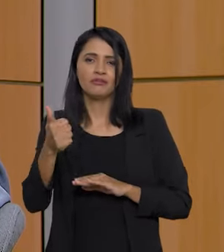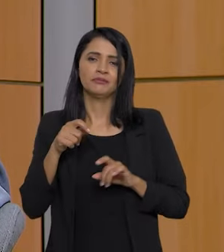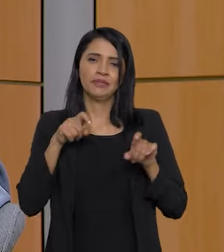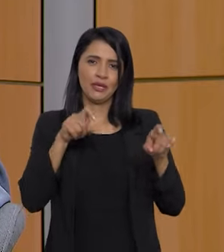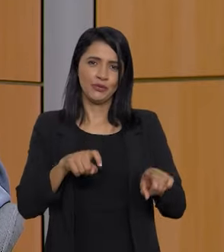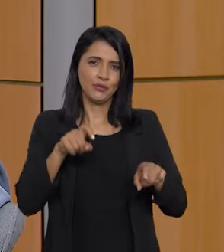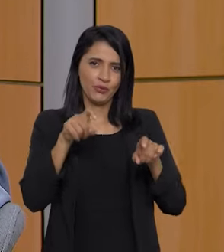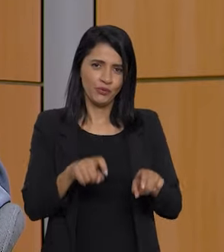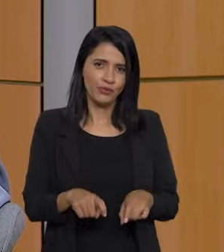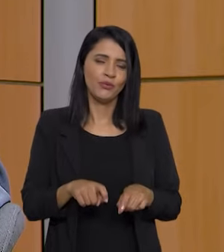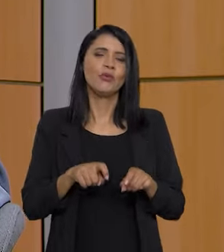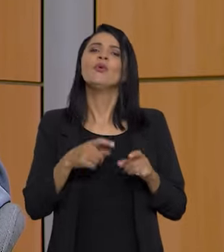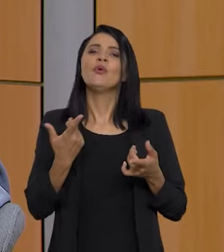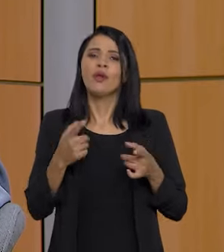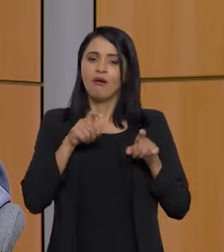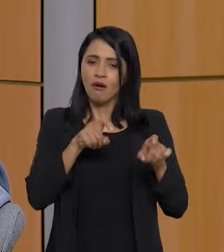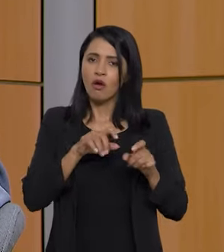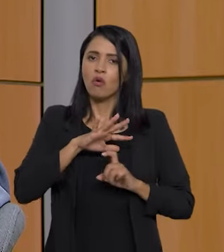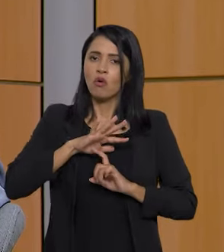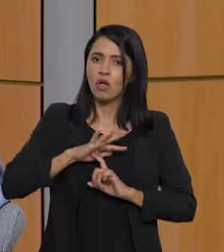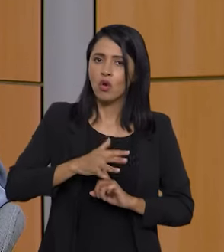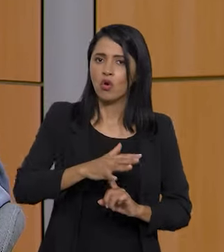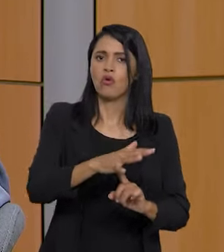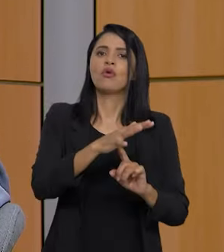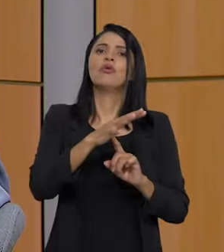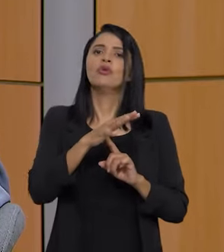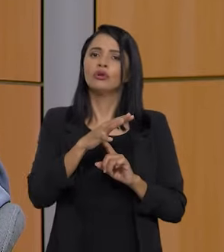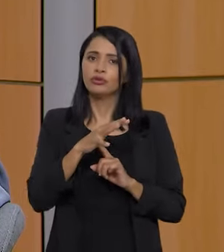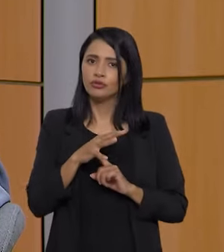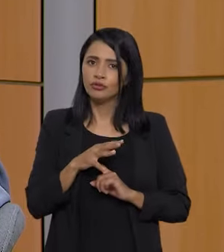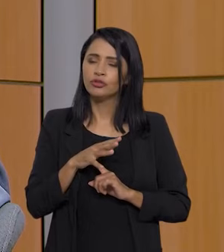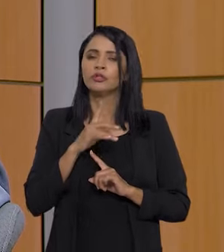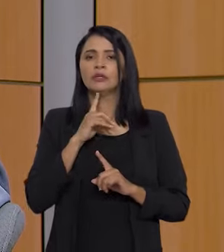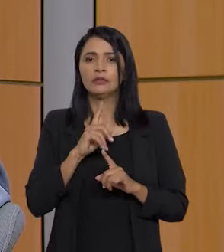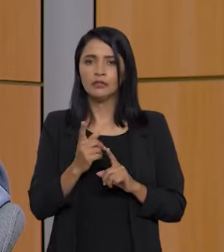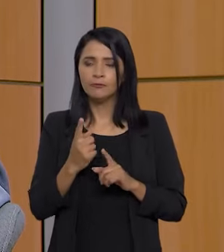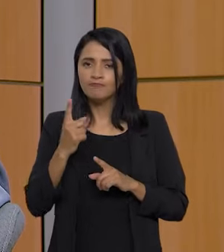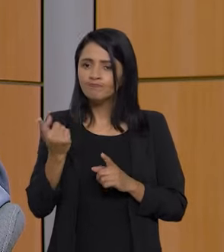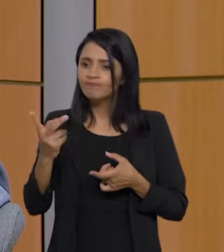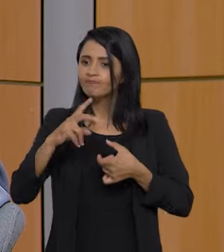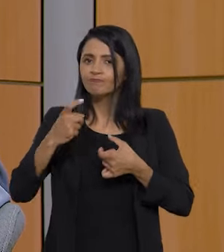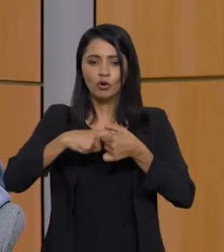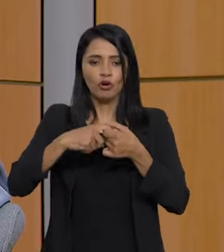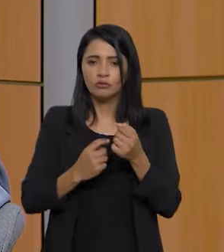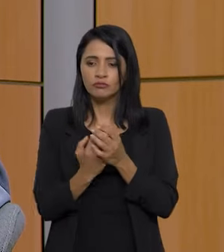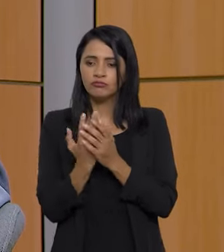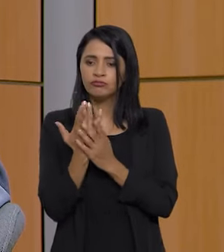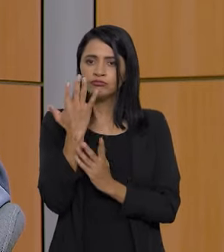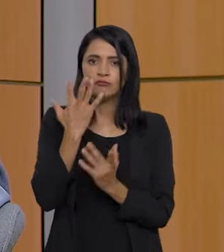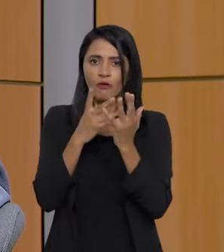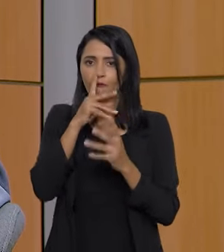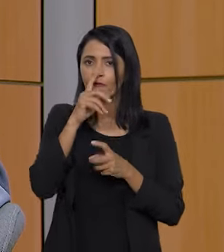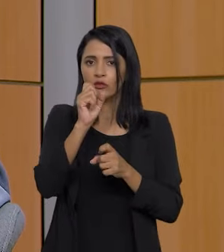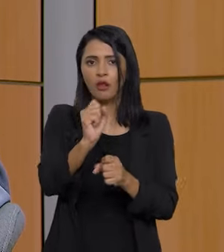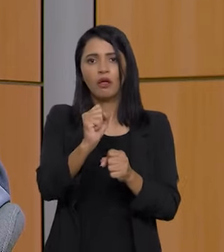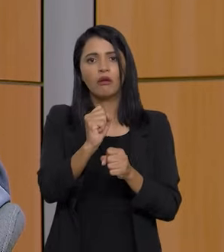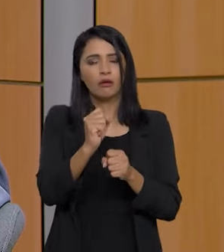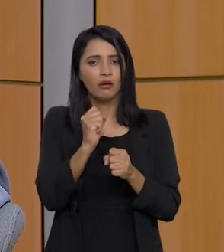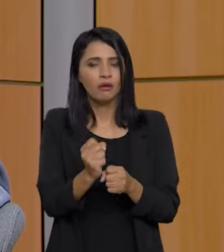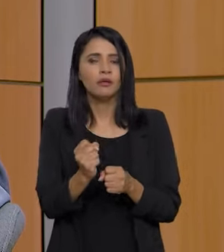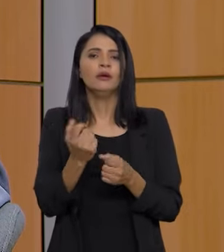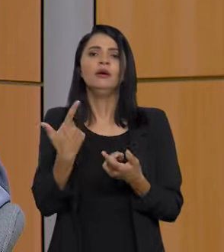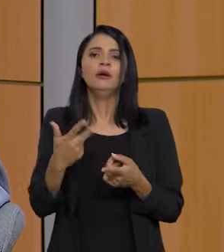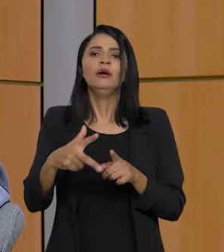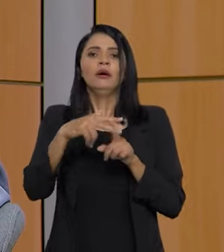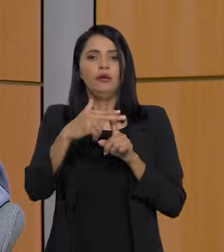agricultura agroecológica, para uma agricultura restaurativa. Nós precisamos restaurar